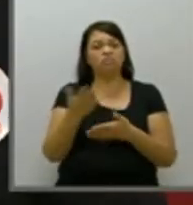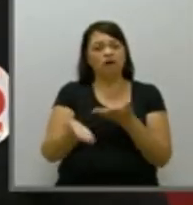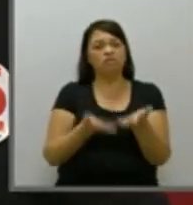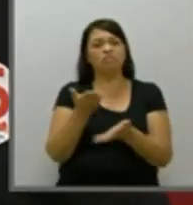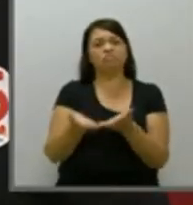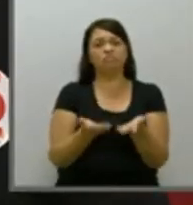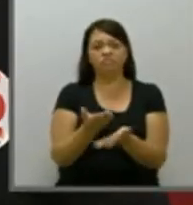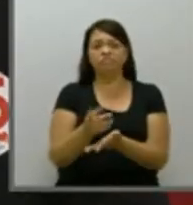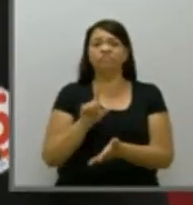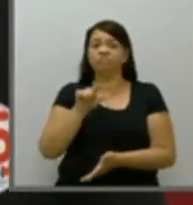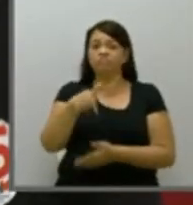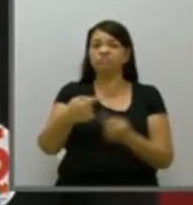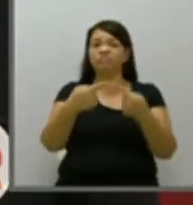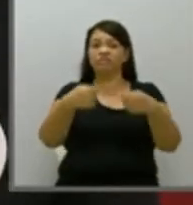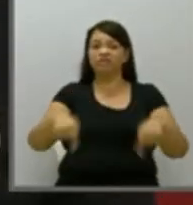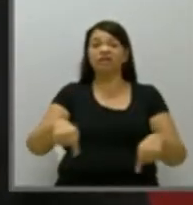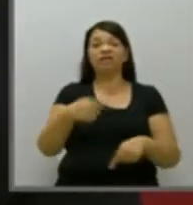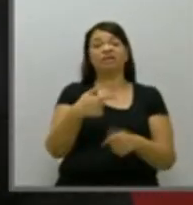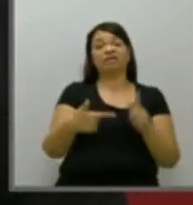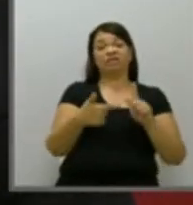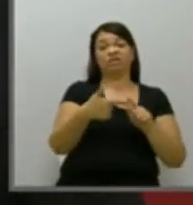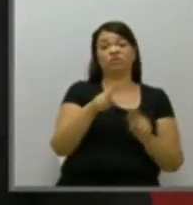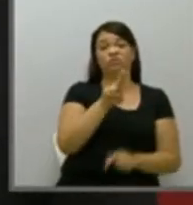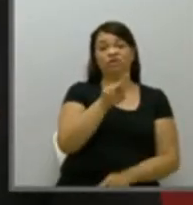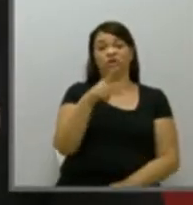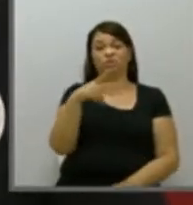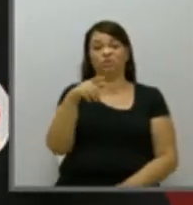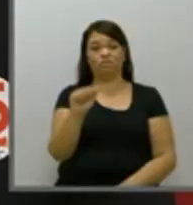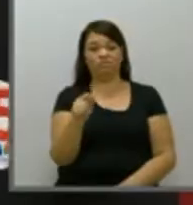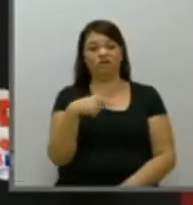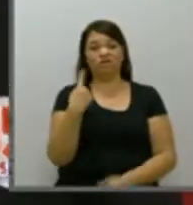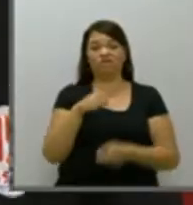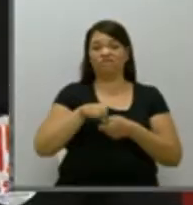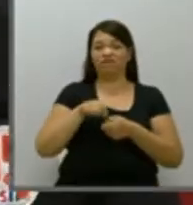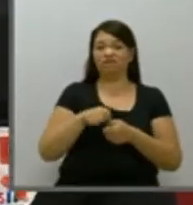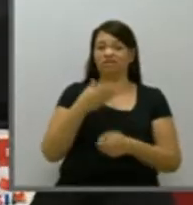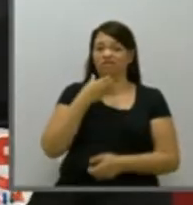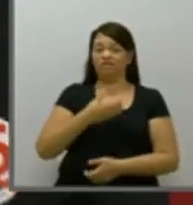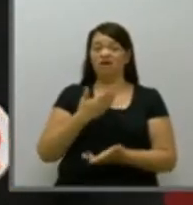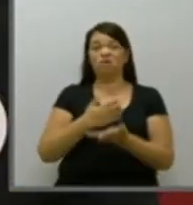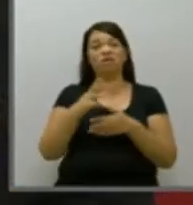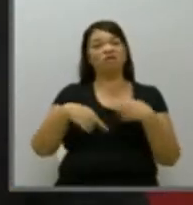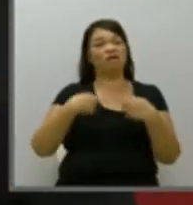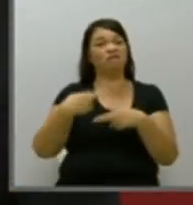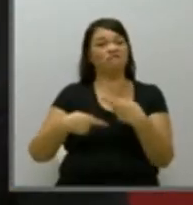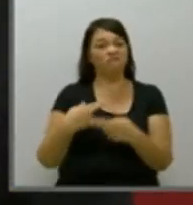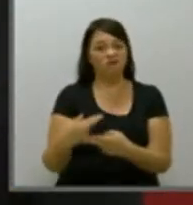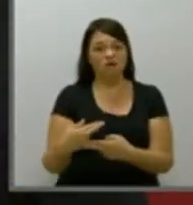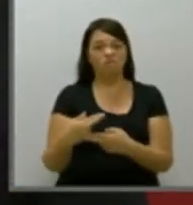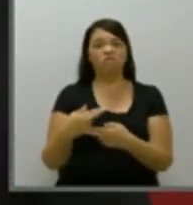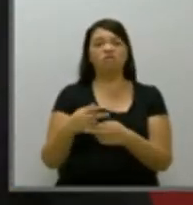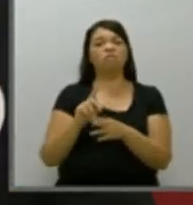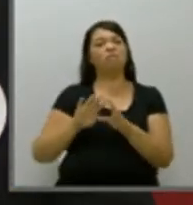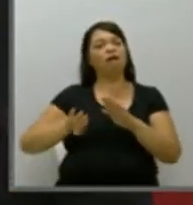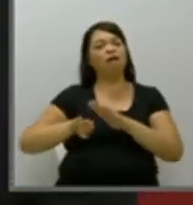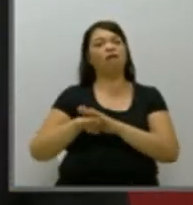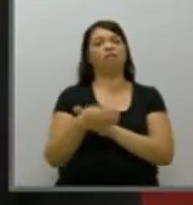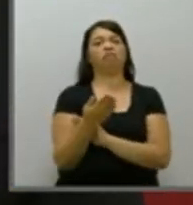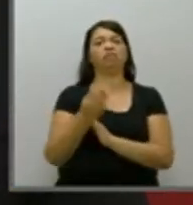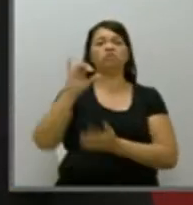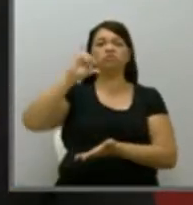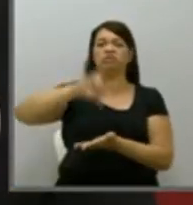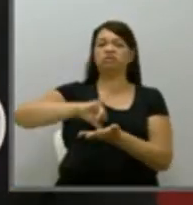depois de inaugurada a segunda UPA que faremos em dezembro, ele entrará em reformas profundas para ser um grande centro de